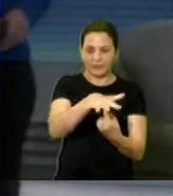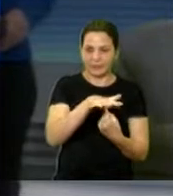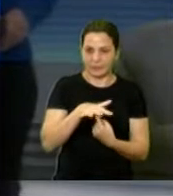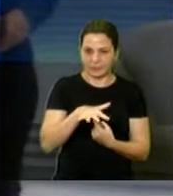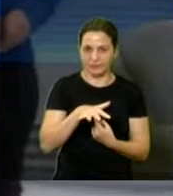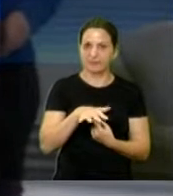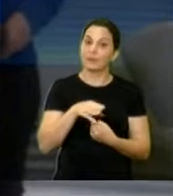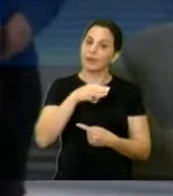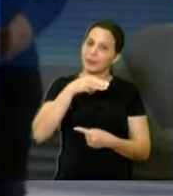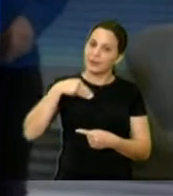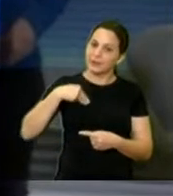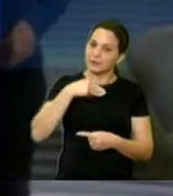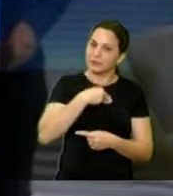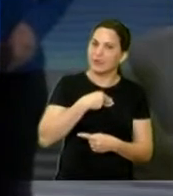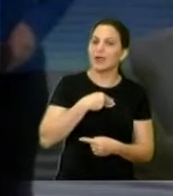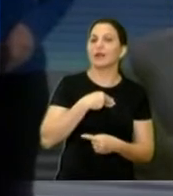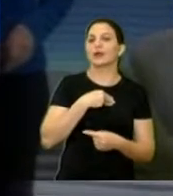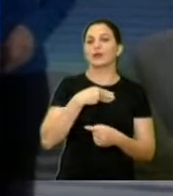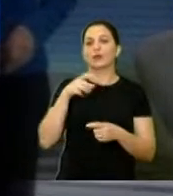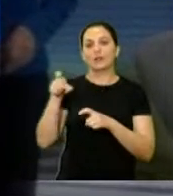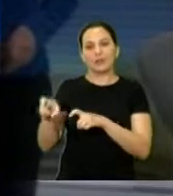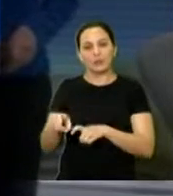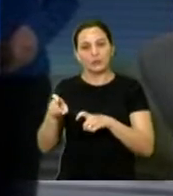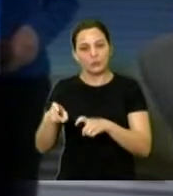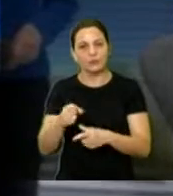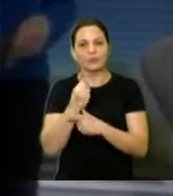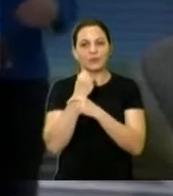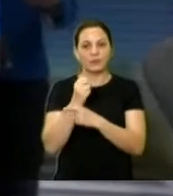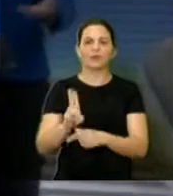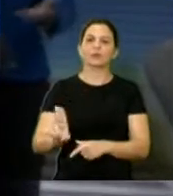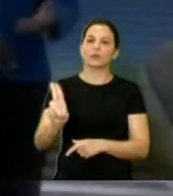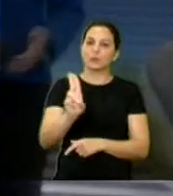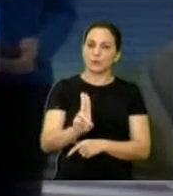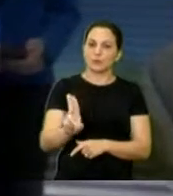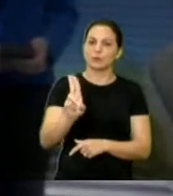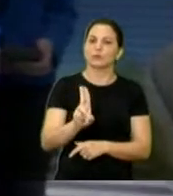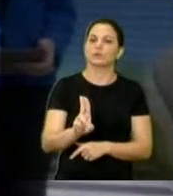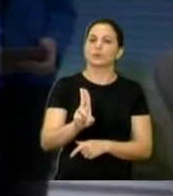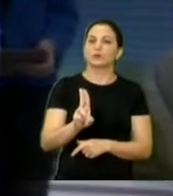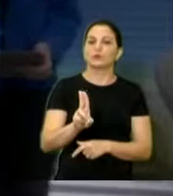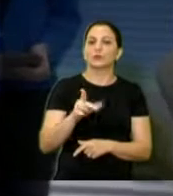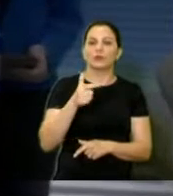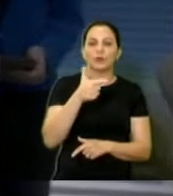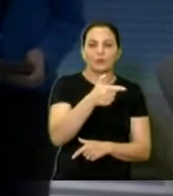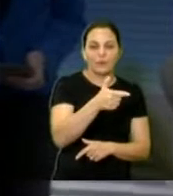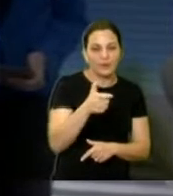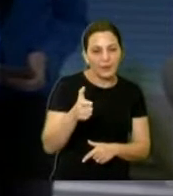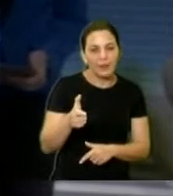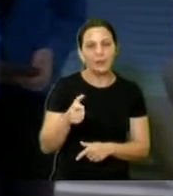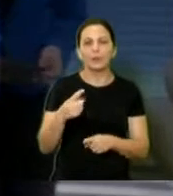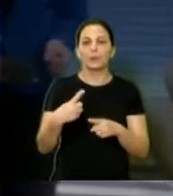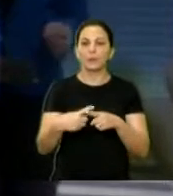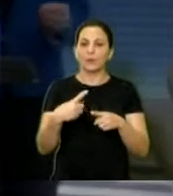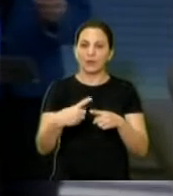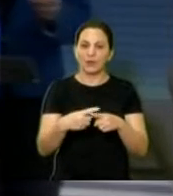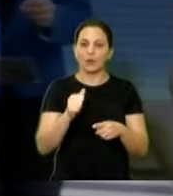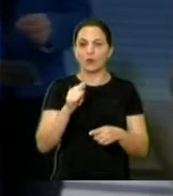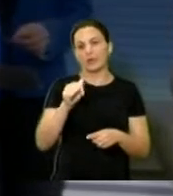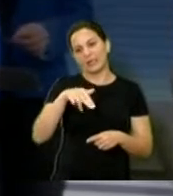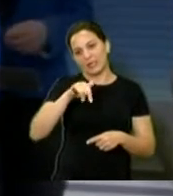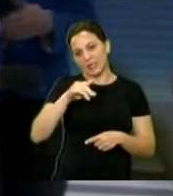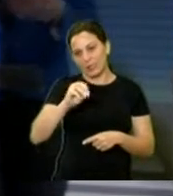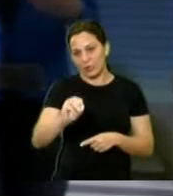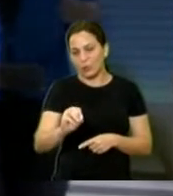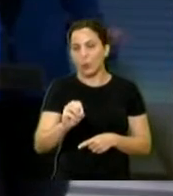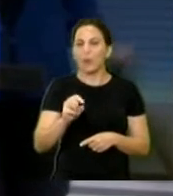Ministério da Agricultura defende o uso do inseticida biológico, porque como você viu aí na reportagem, o produto é orgânico e mata só a larva do